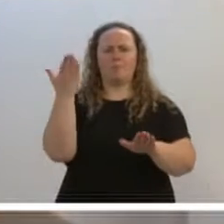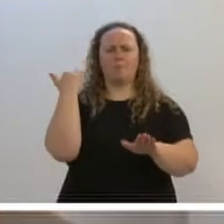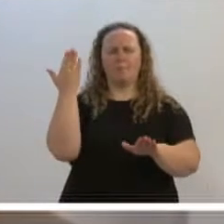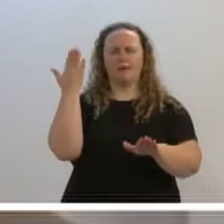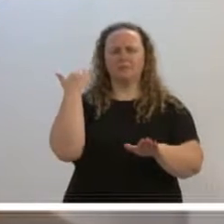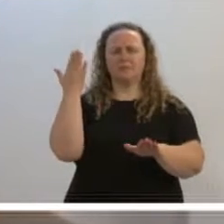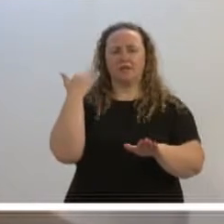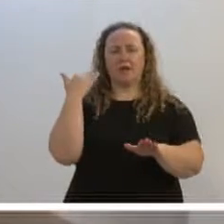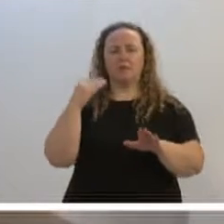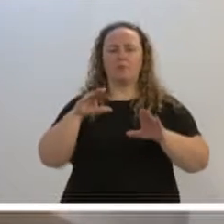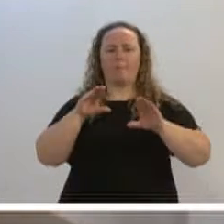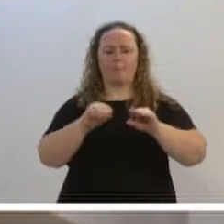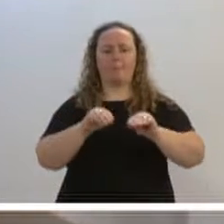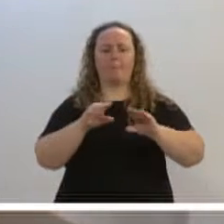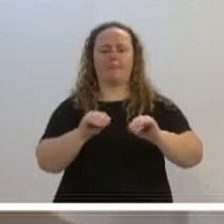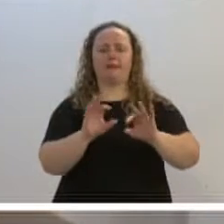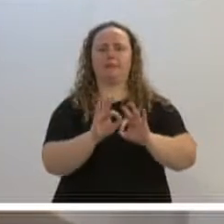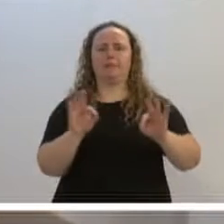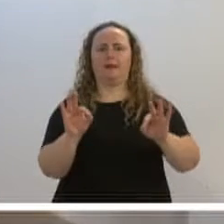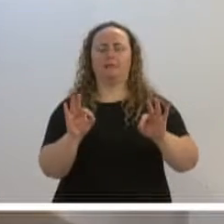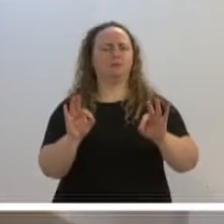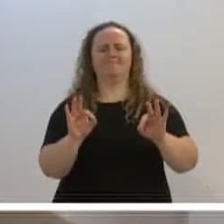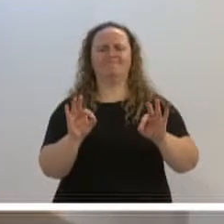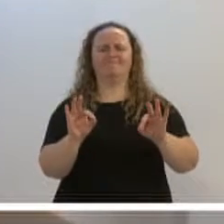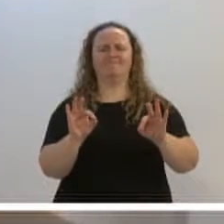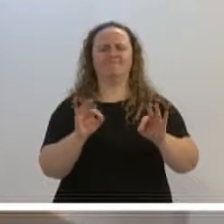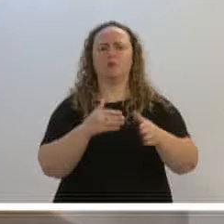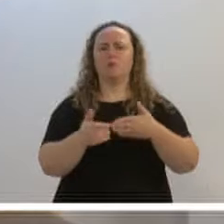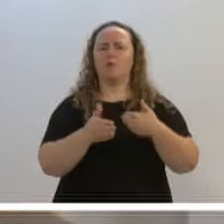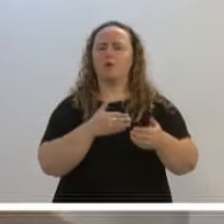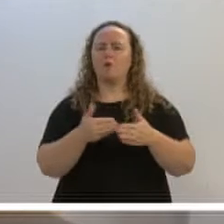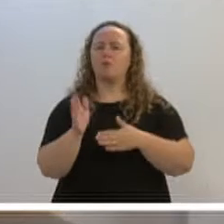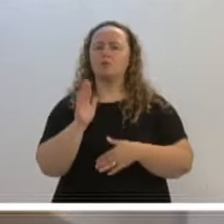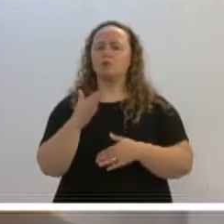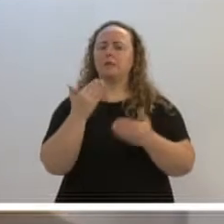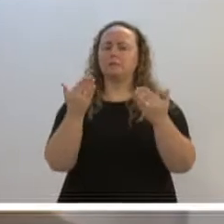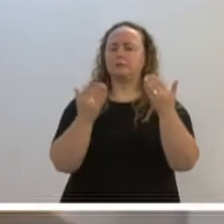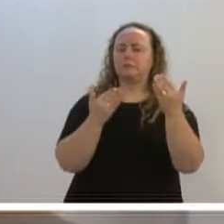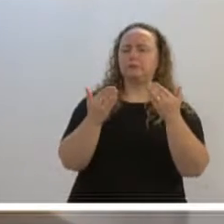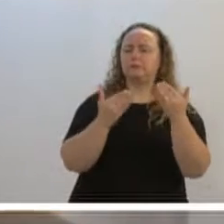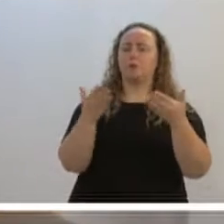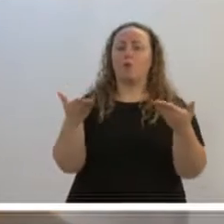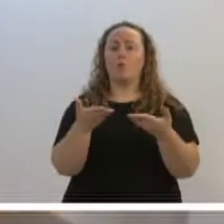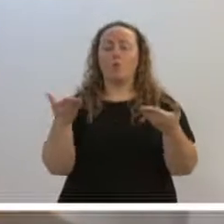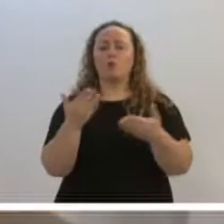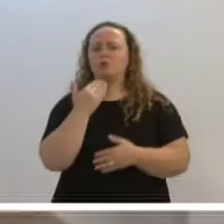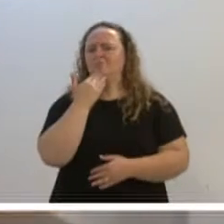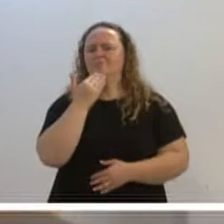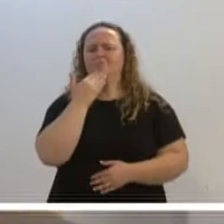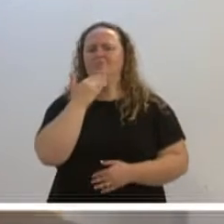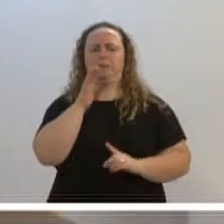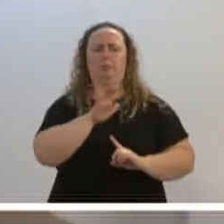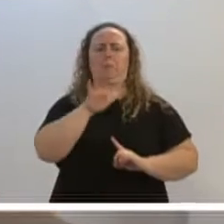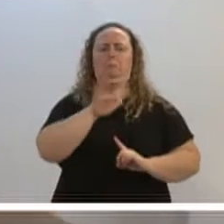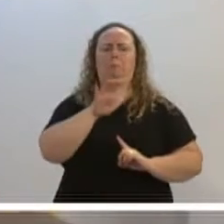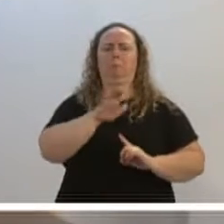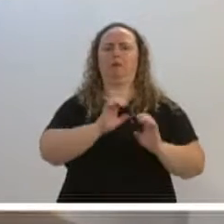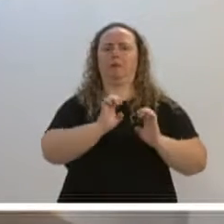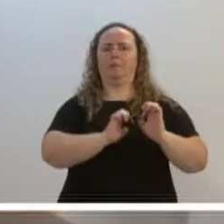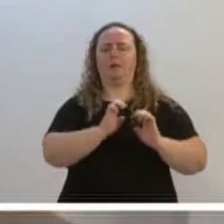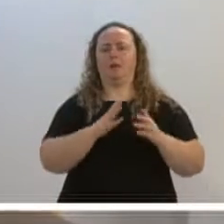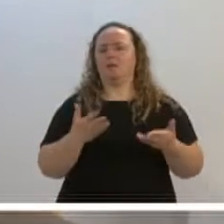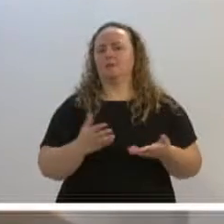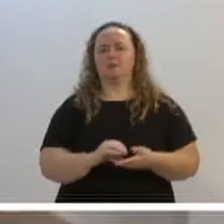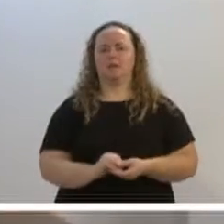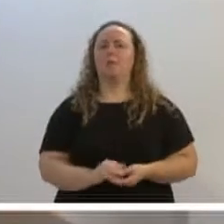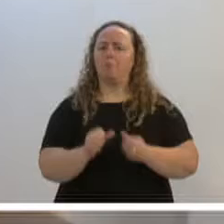não se mexia na tarifa ou não fazia. Qualquer coisa se levantava desconfiança. Qualquer coisa. Hoje não adianta fazer pressão à empresa, porque, por